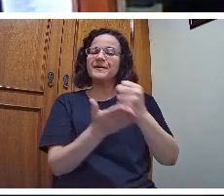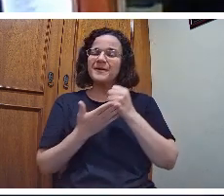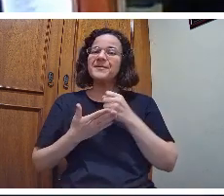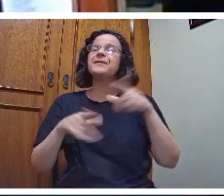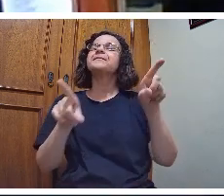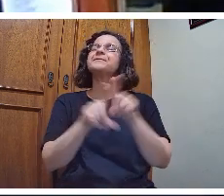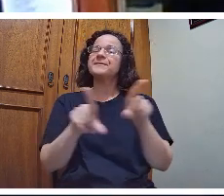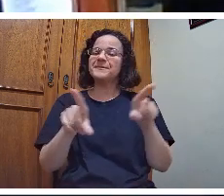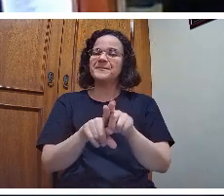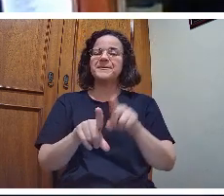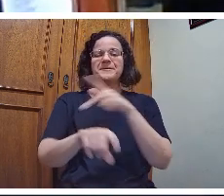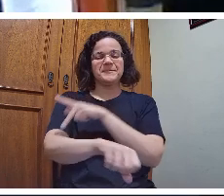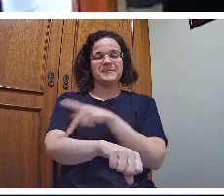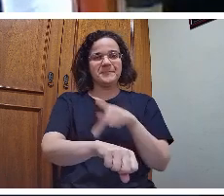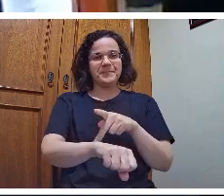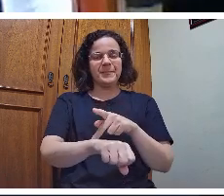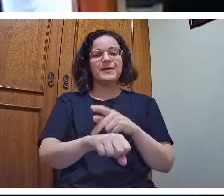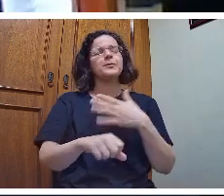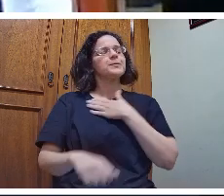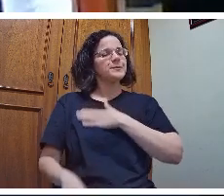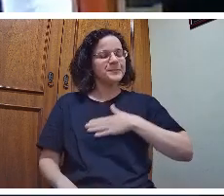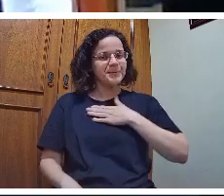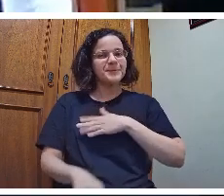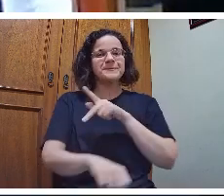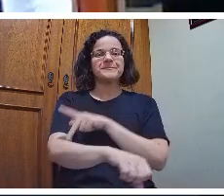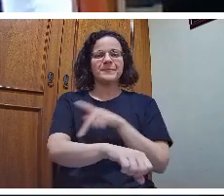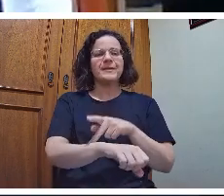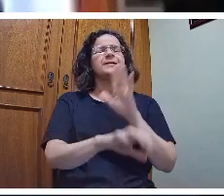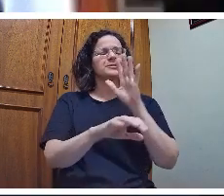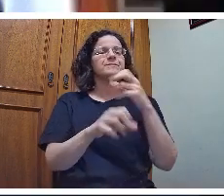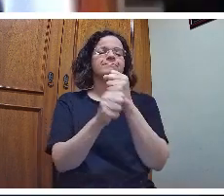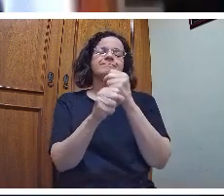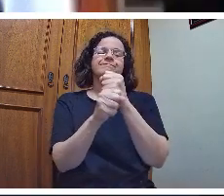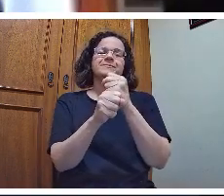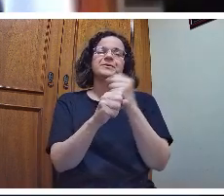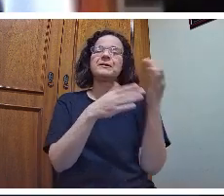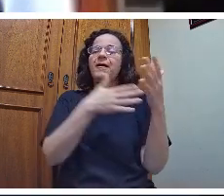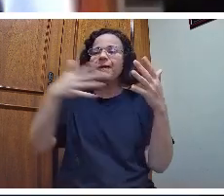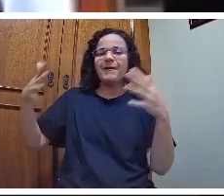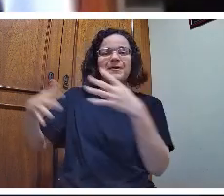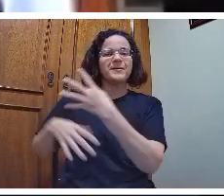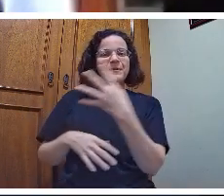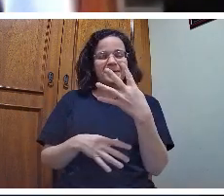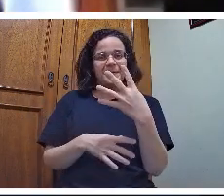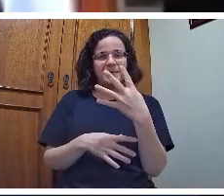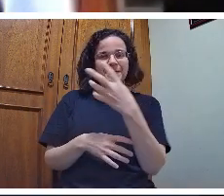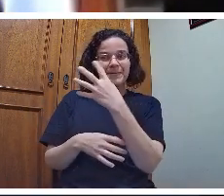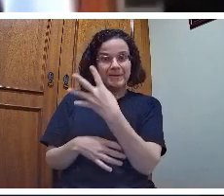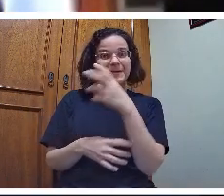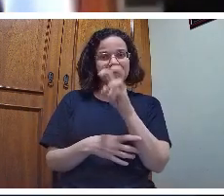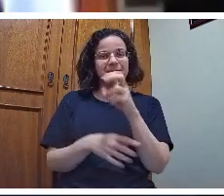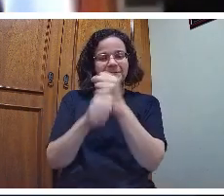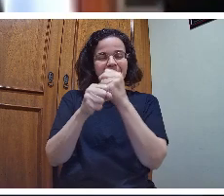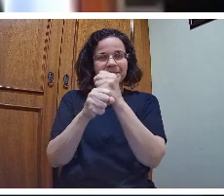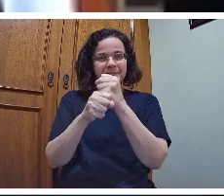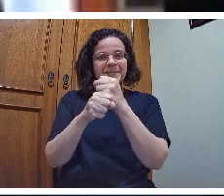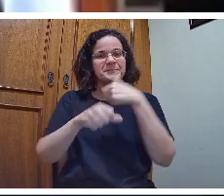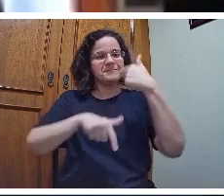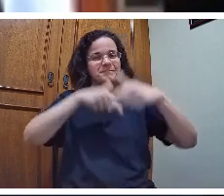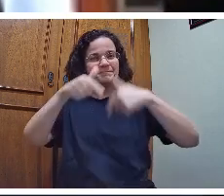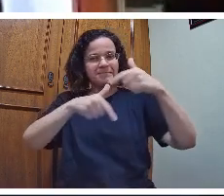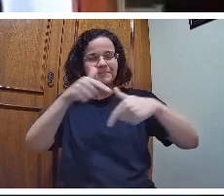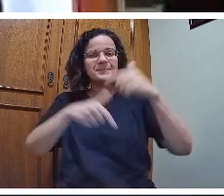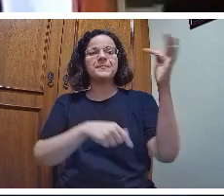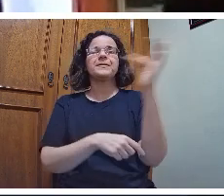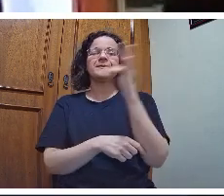pedagogo. Gosto da pedagogia. Muitos anos, nesses meus 45 anos de universidade, trabalhei com os alunos